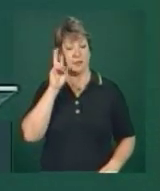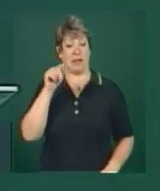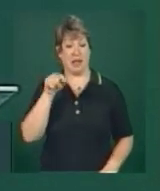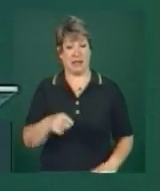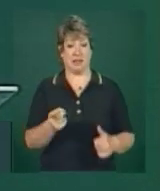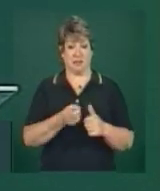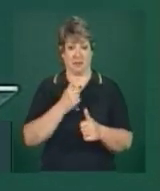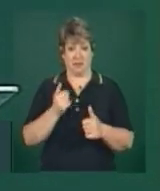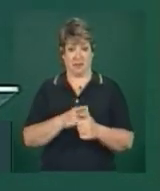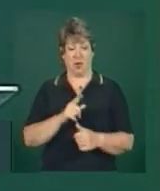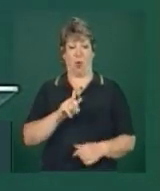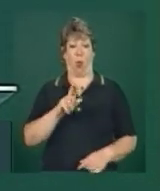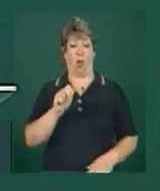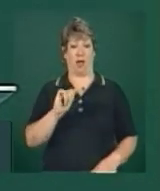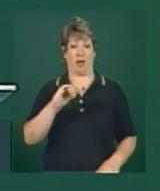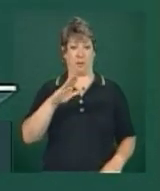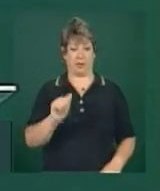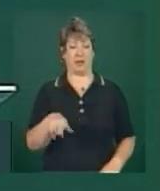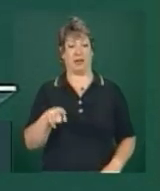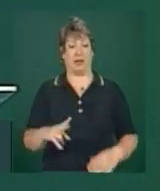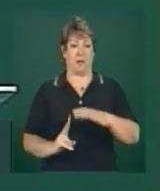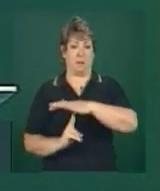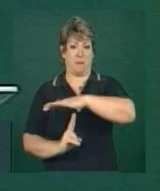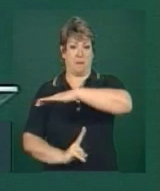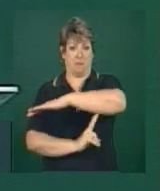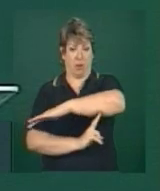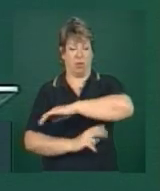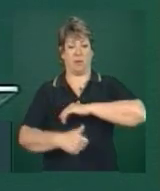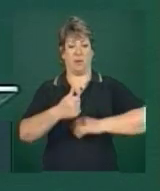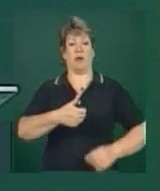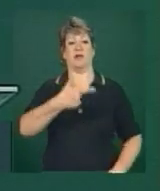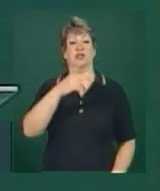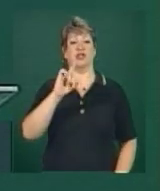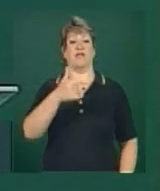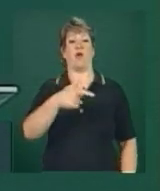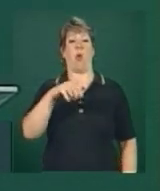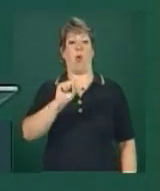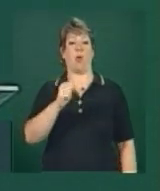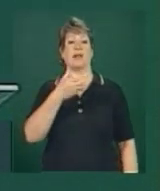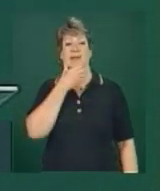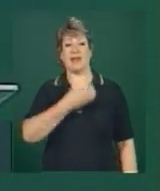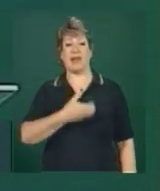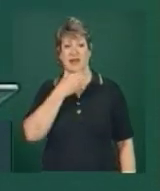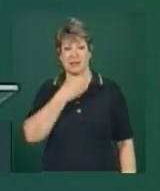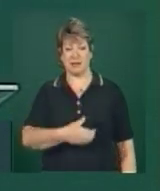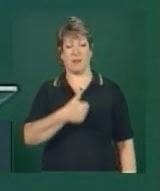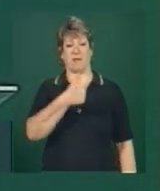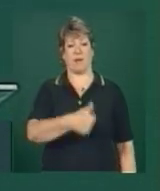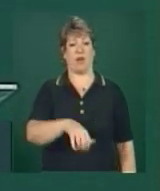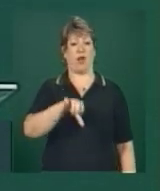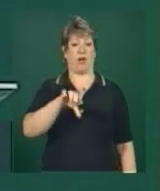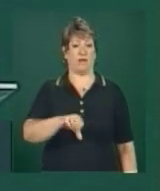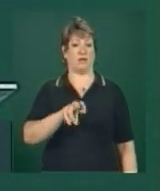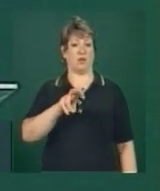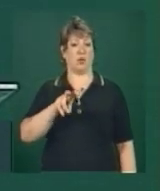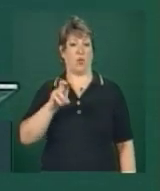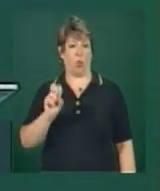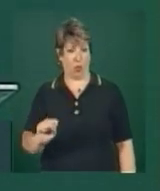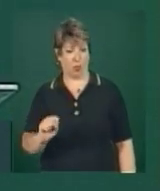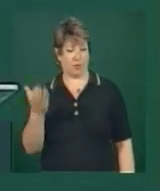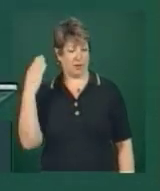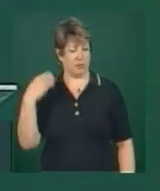ponte do Guaíba, que foi inaugurada no dia 28 de dezembro de 1958,